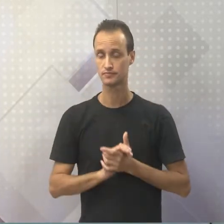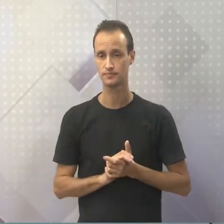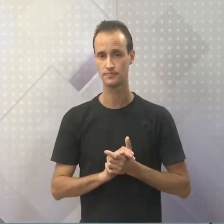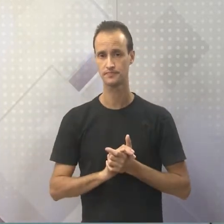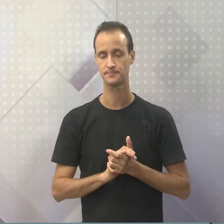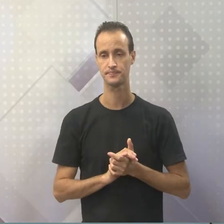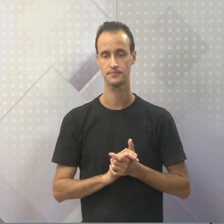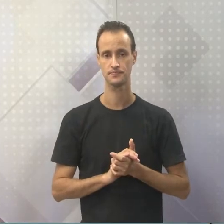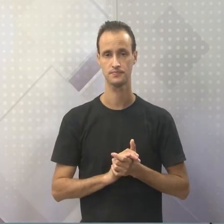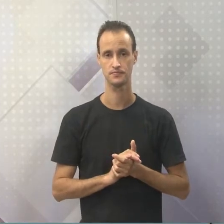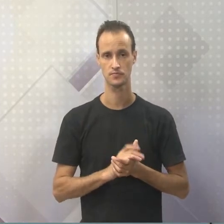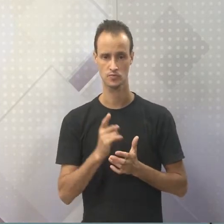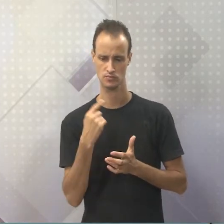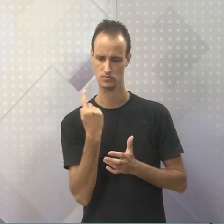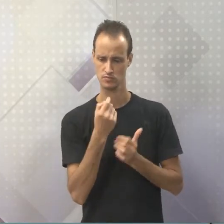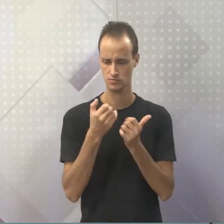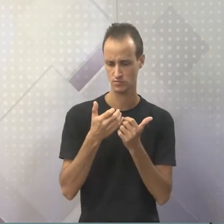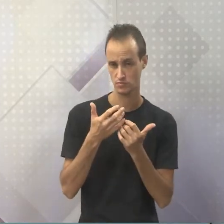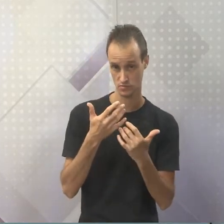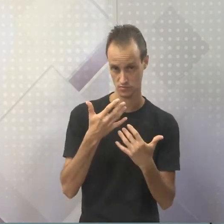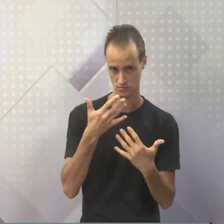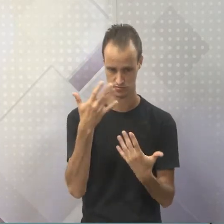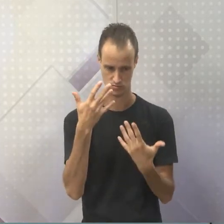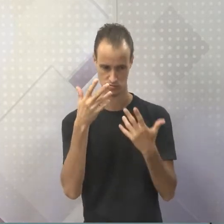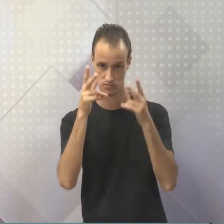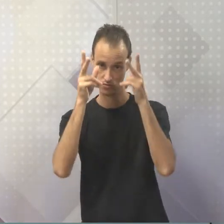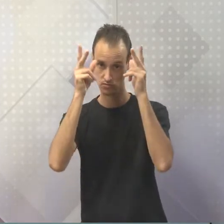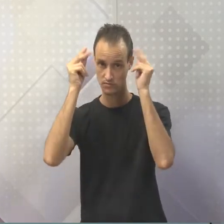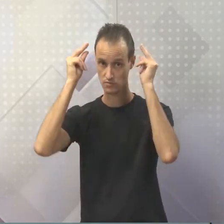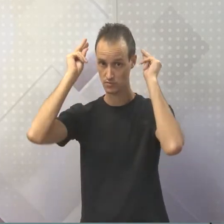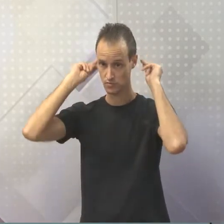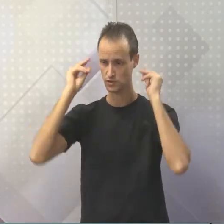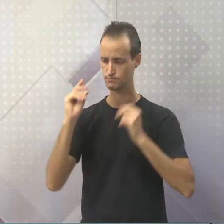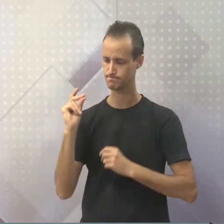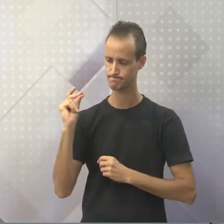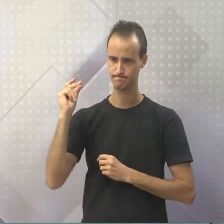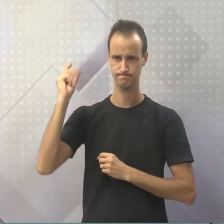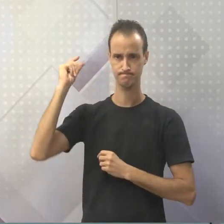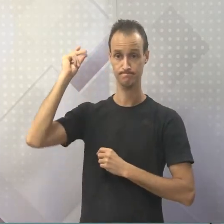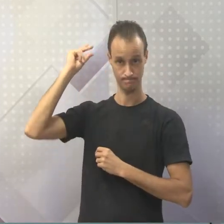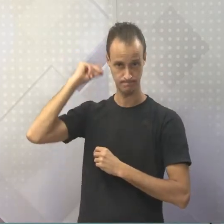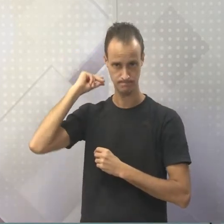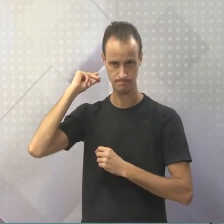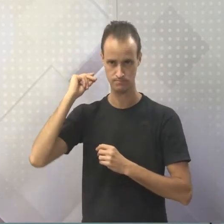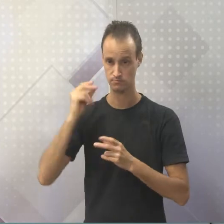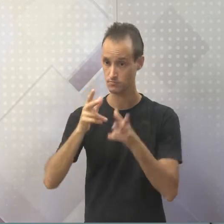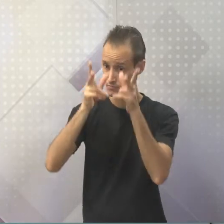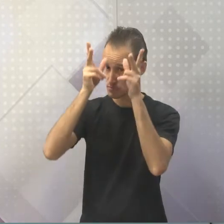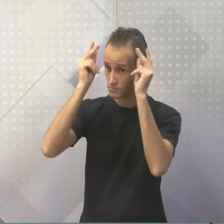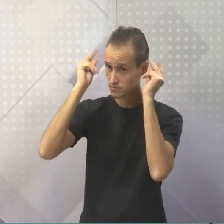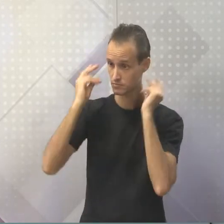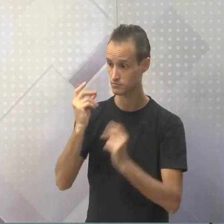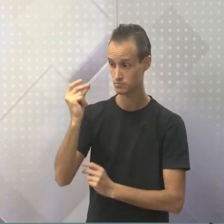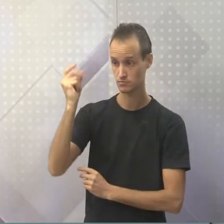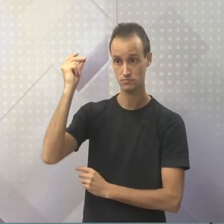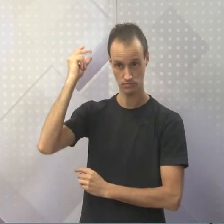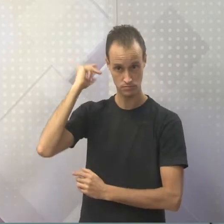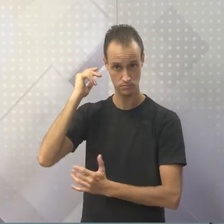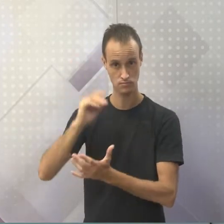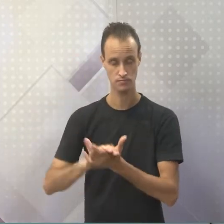que o seguinte, a gente está falando sobre a questão da Grécia Antiga, Vamos enfatizar isso aí, Grécia Antiga. Então,